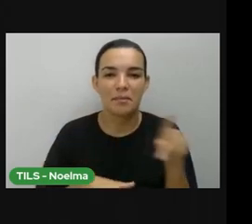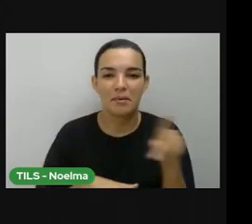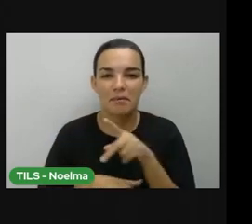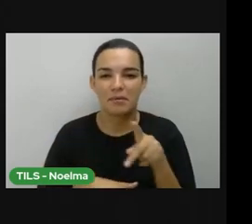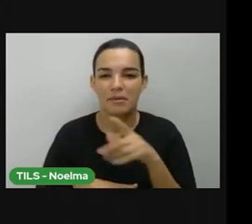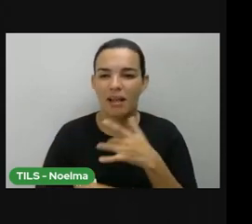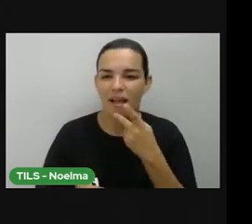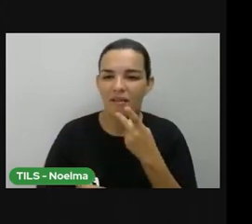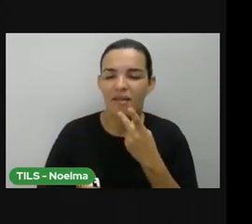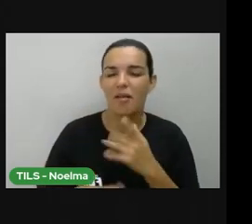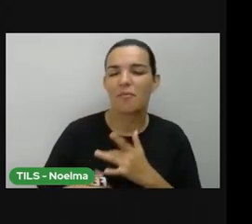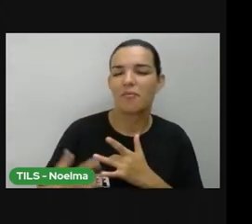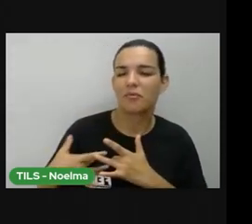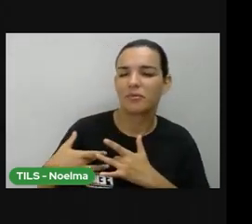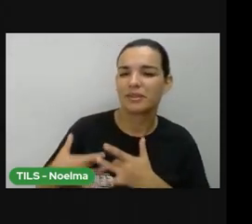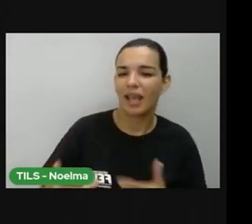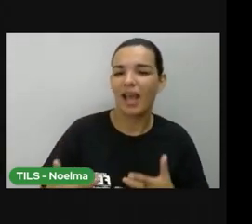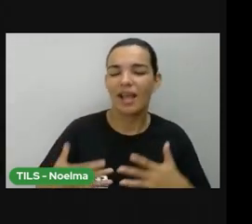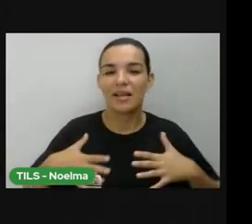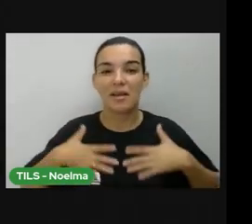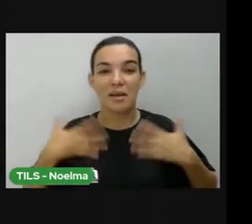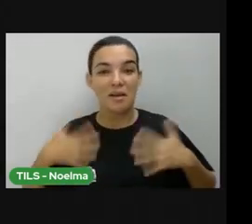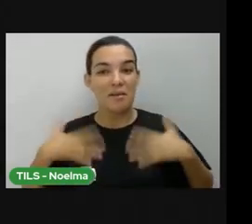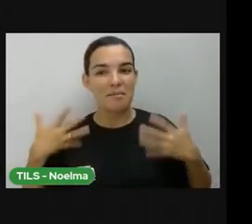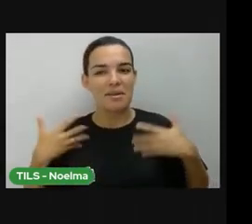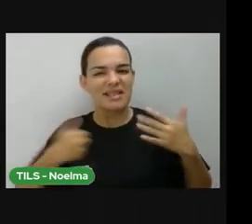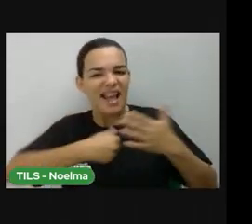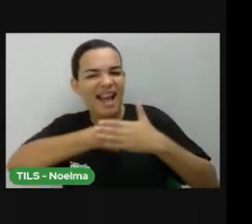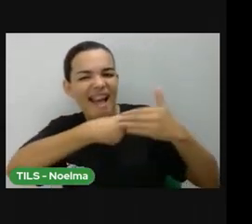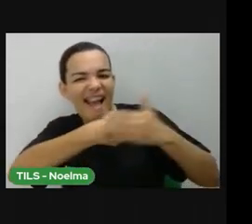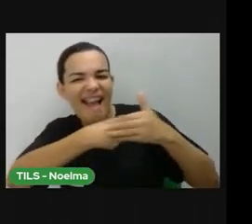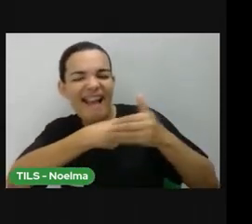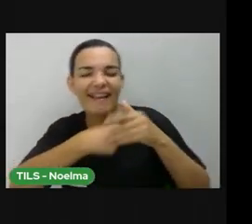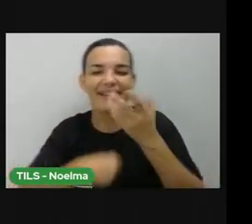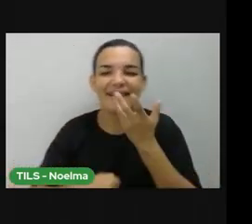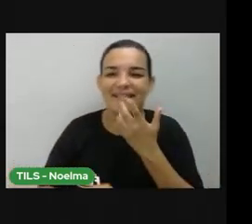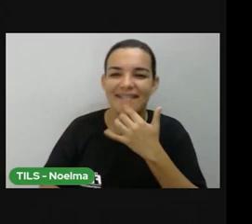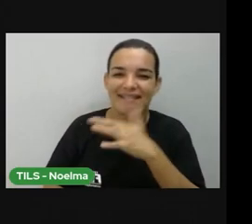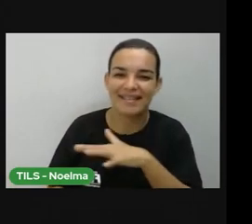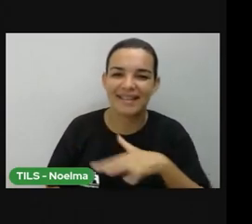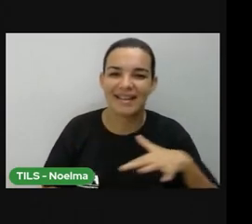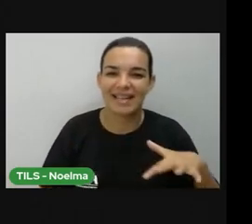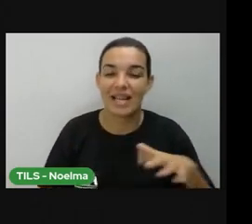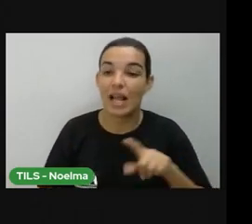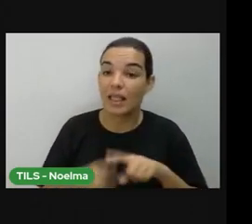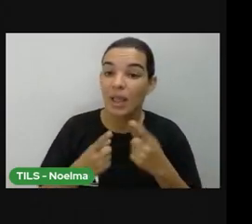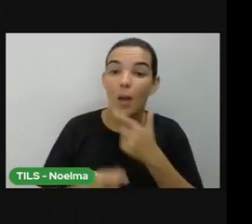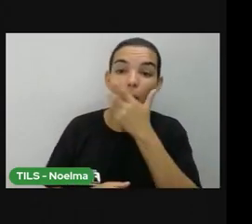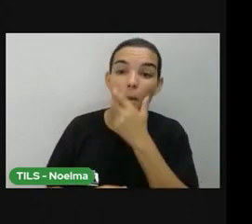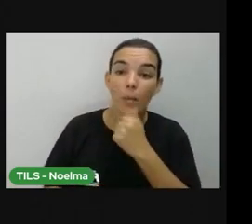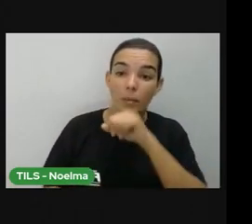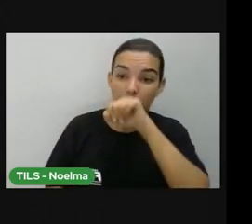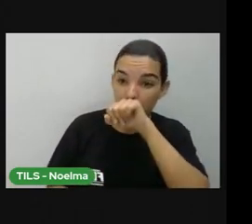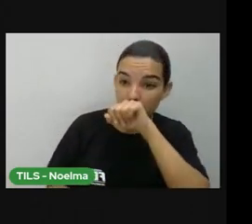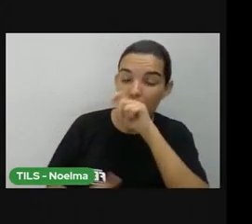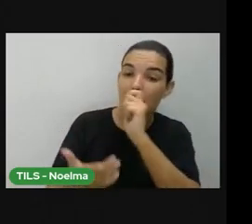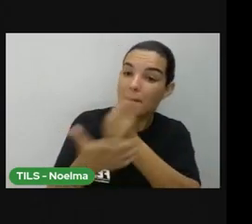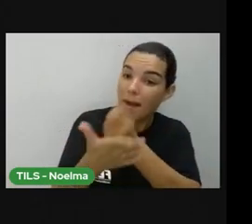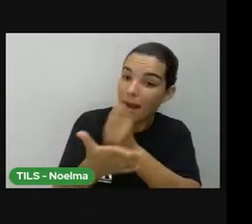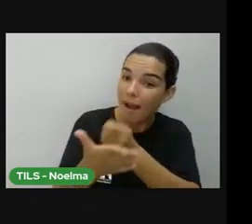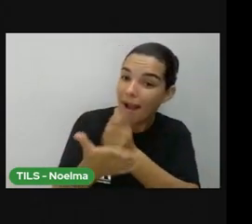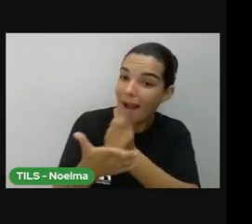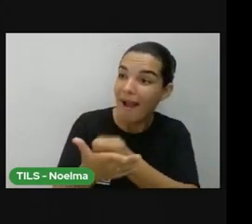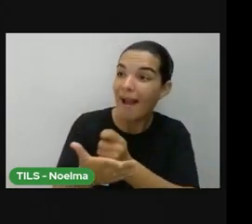toda vontade, todo prazer, não é? Todo carinho com as crianças, aí os pais, nem naquem contribuíam, porque a LPA não pagava,